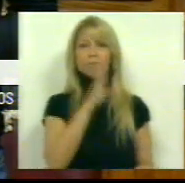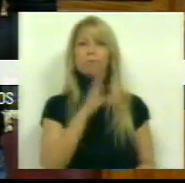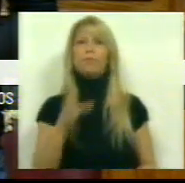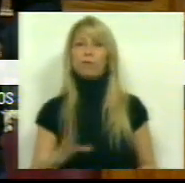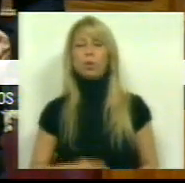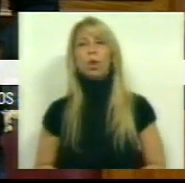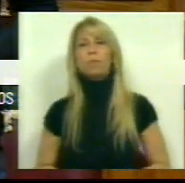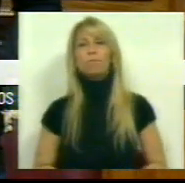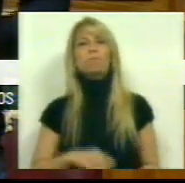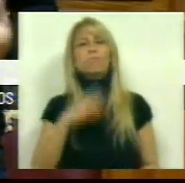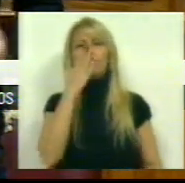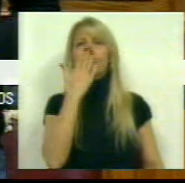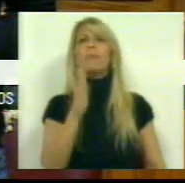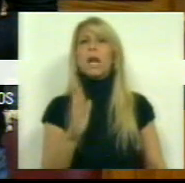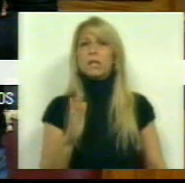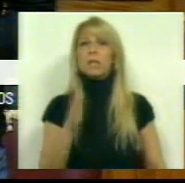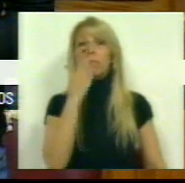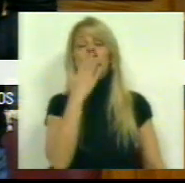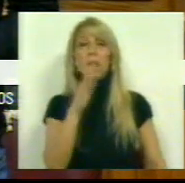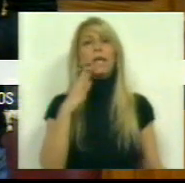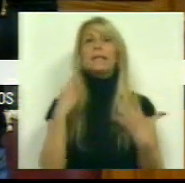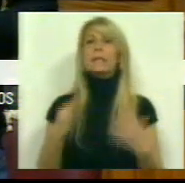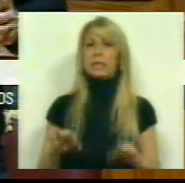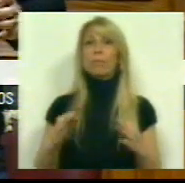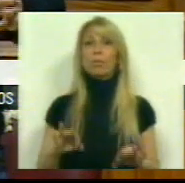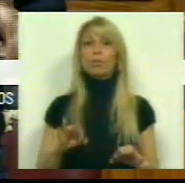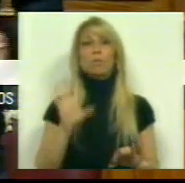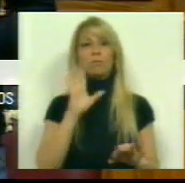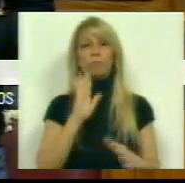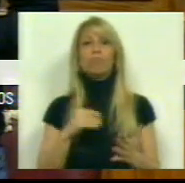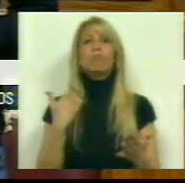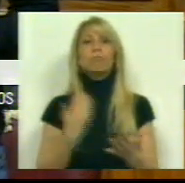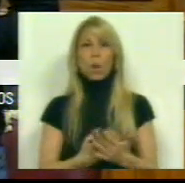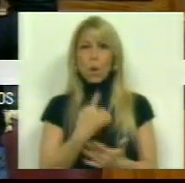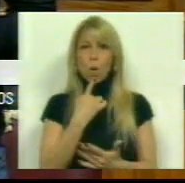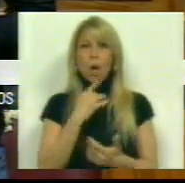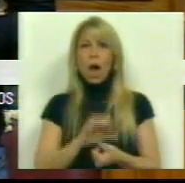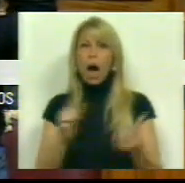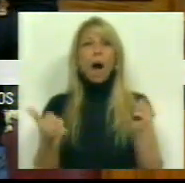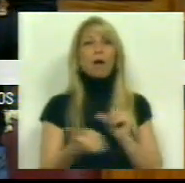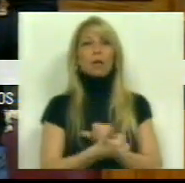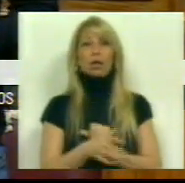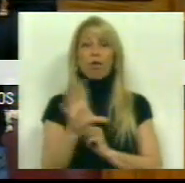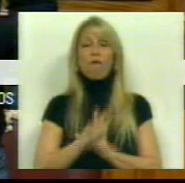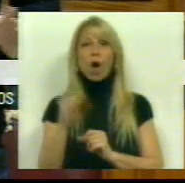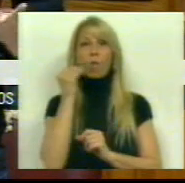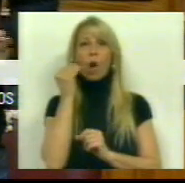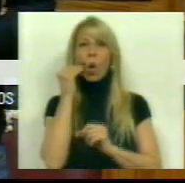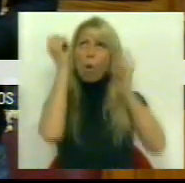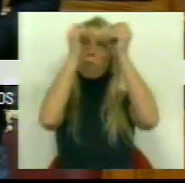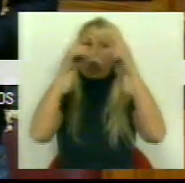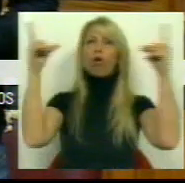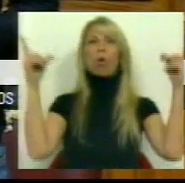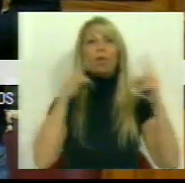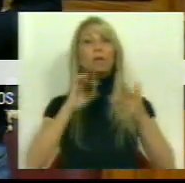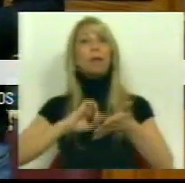que nos parece, podendo parecer simples, provoca grandes alterações na forma como concebemos a definição da necessidade